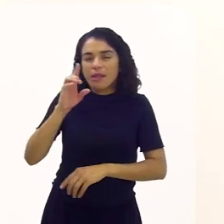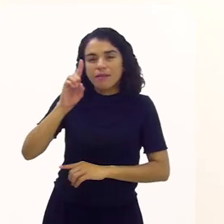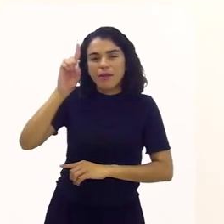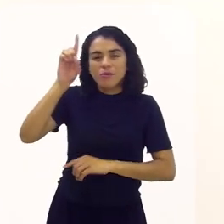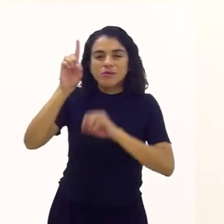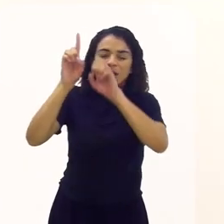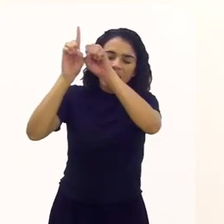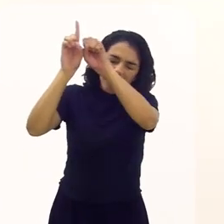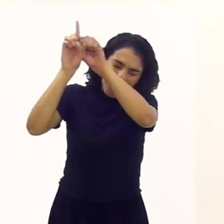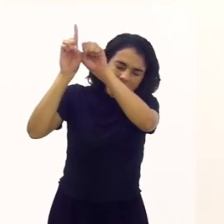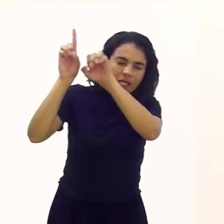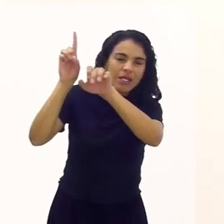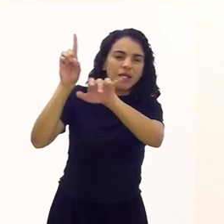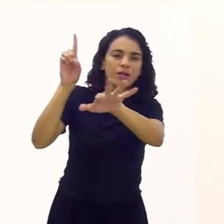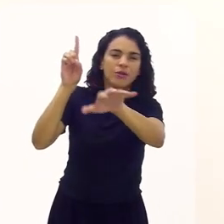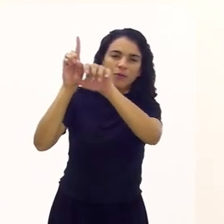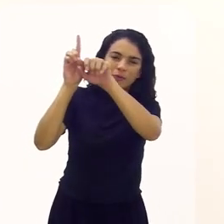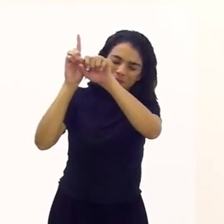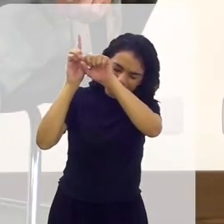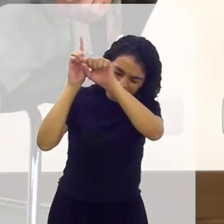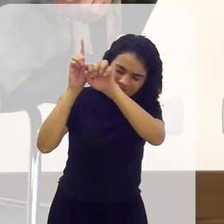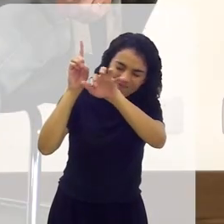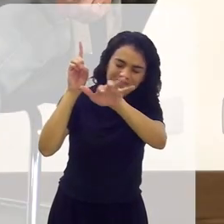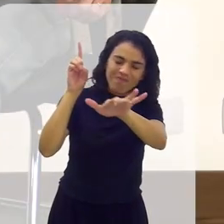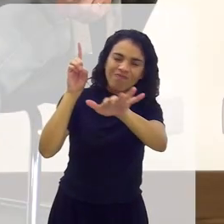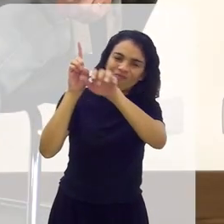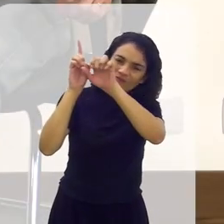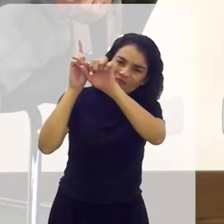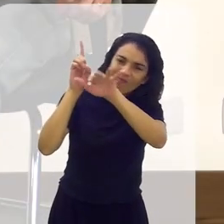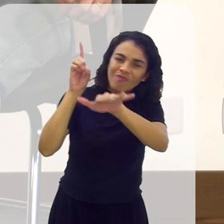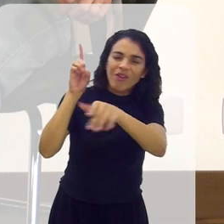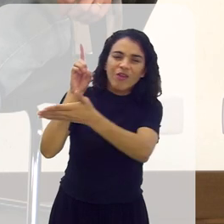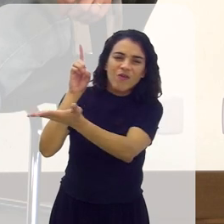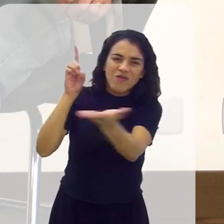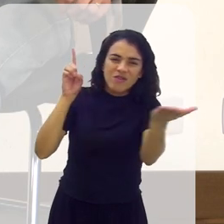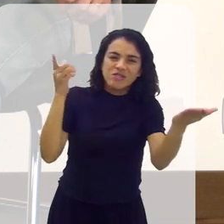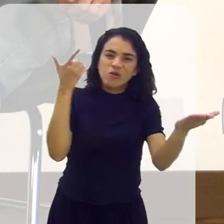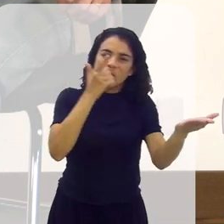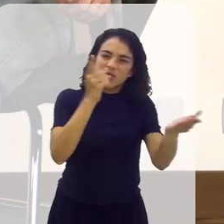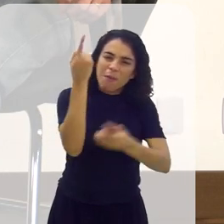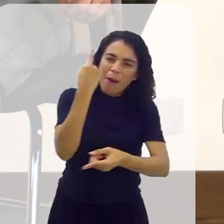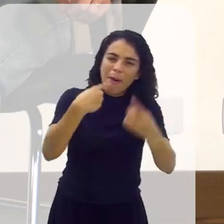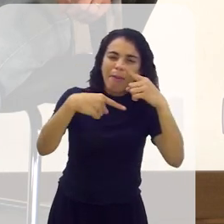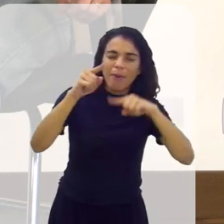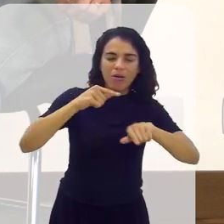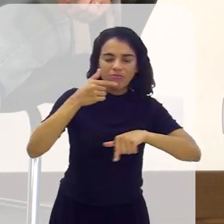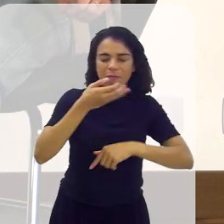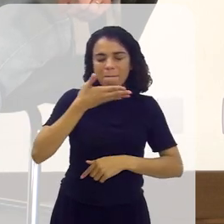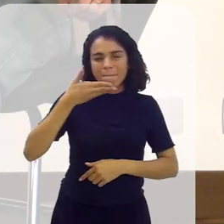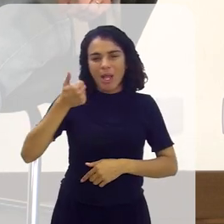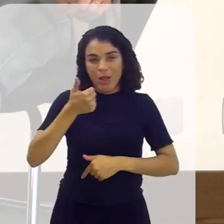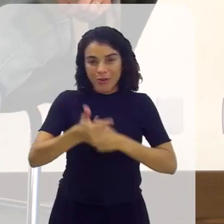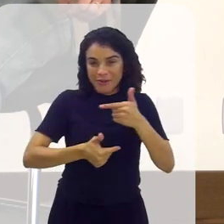que ilumine vocês para que vocês possam fazer um melhor trabalho,